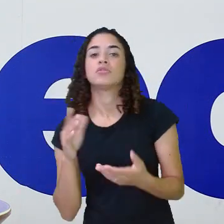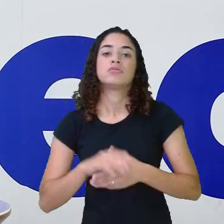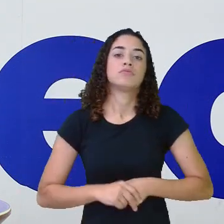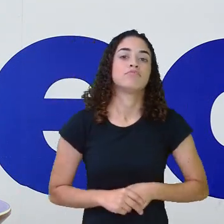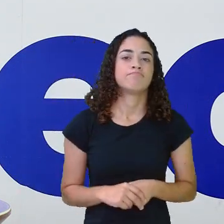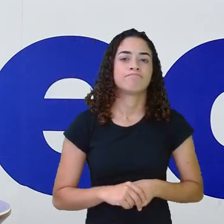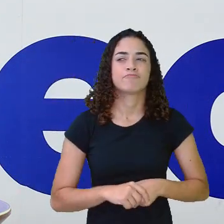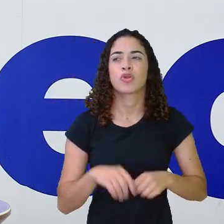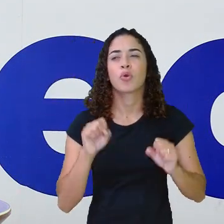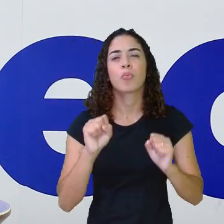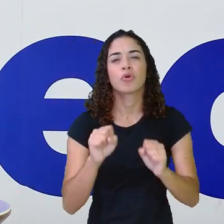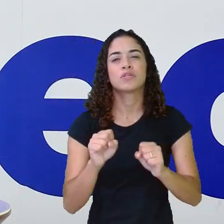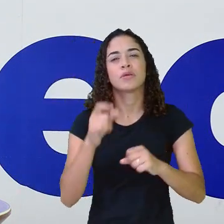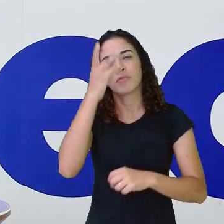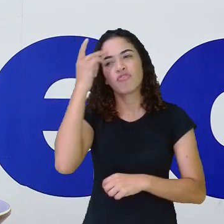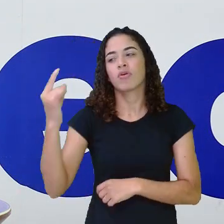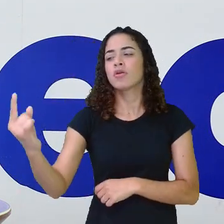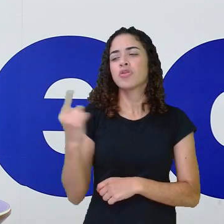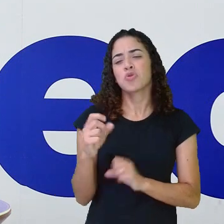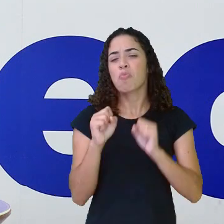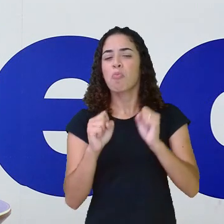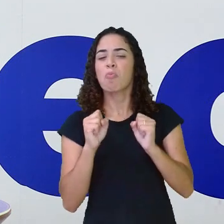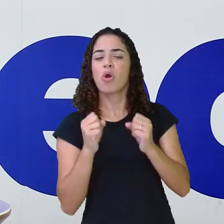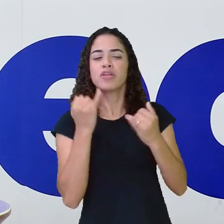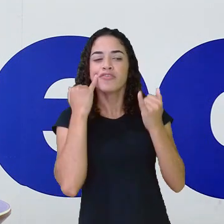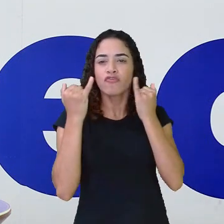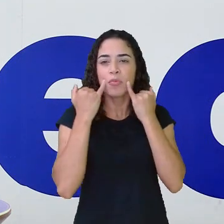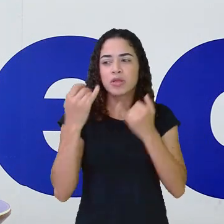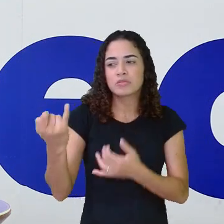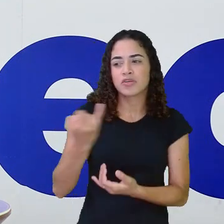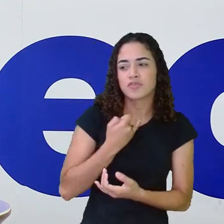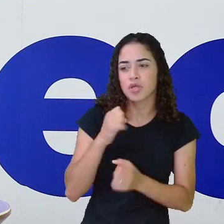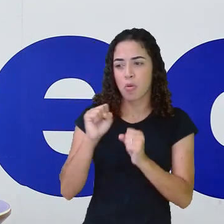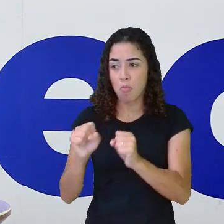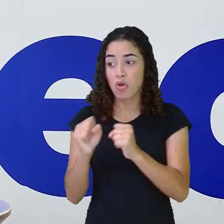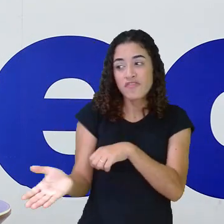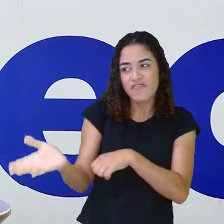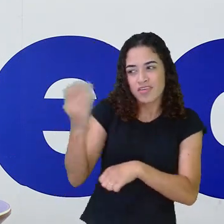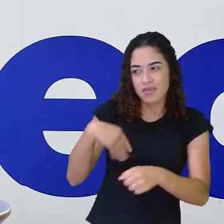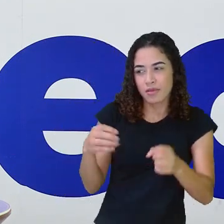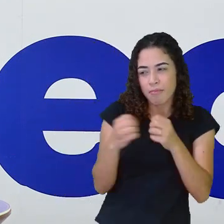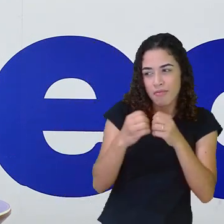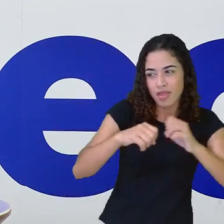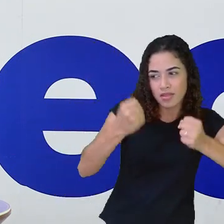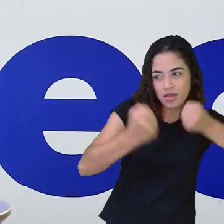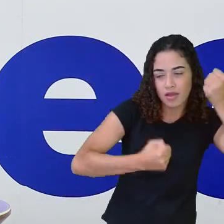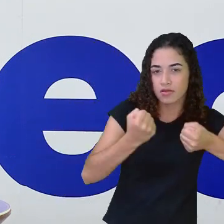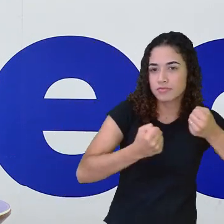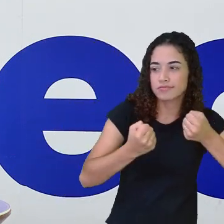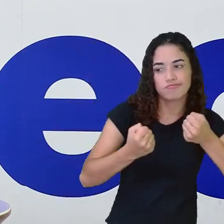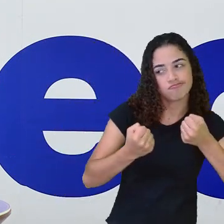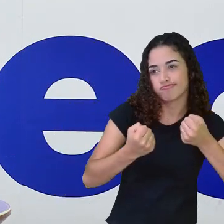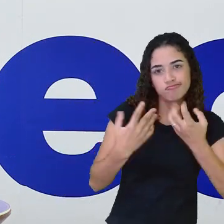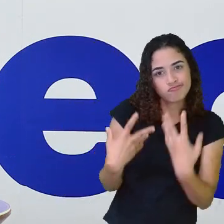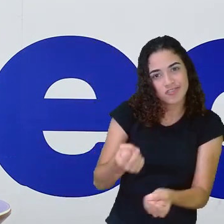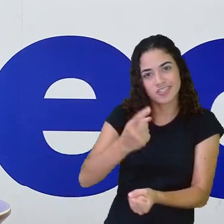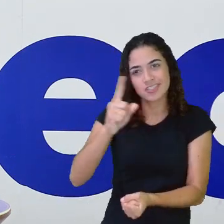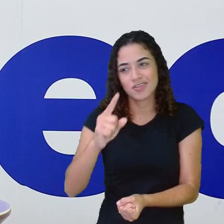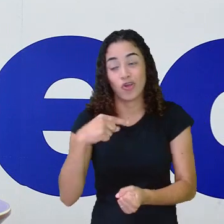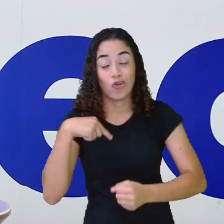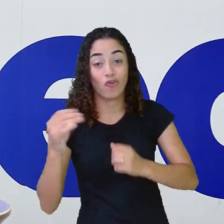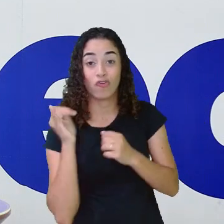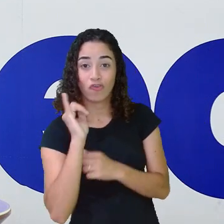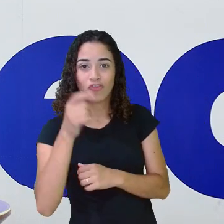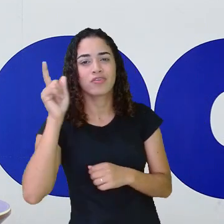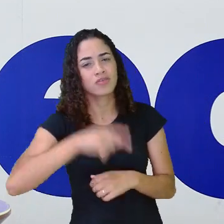de, tu pode me dar uma informação? Tu pode vir aqui perto do carro? Esse conto, ele é bem lúdico, né? Ele tá colorido,